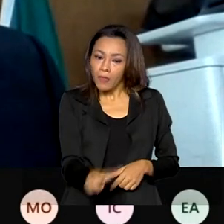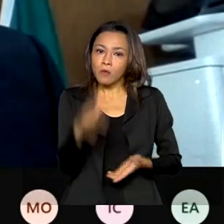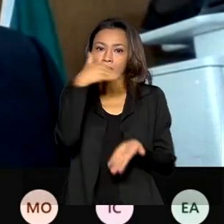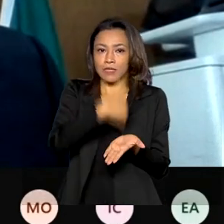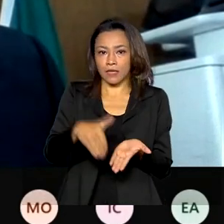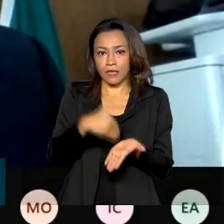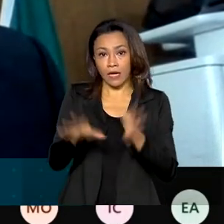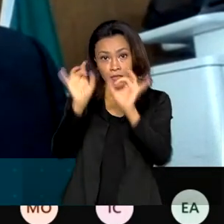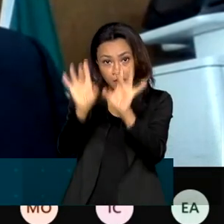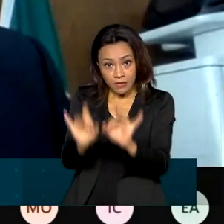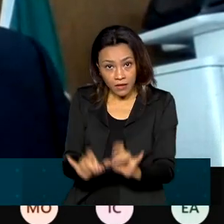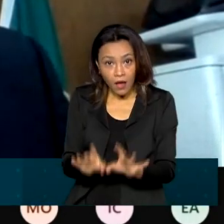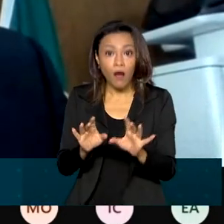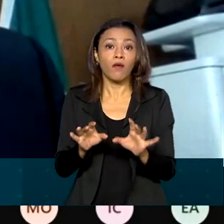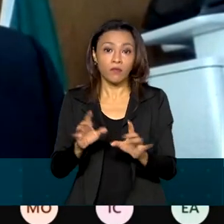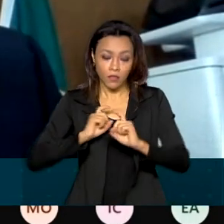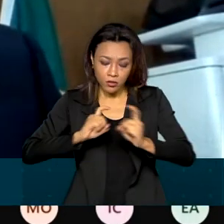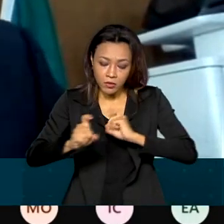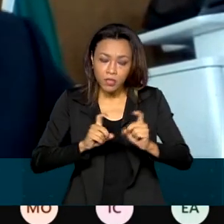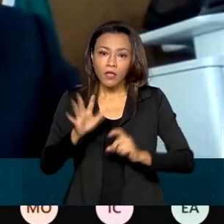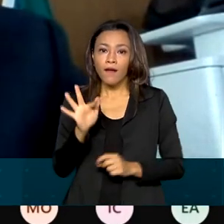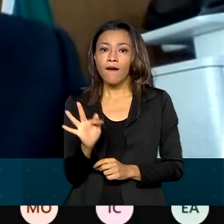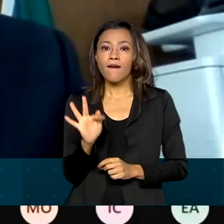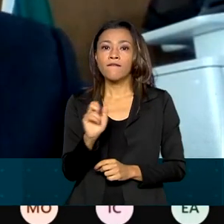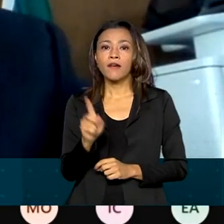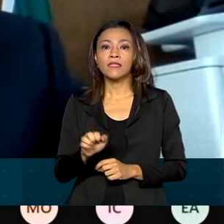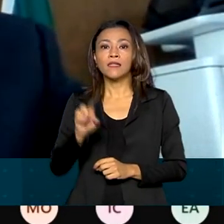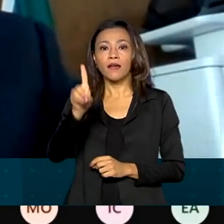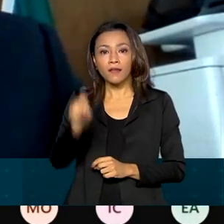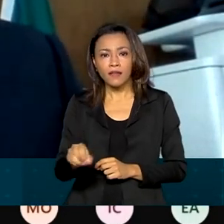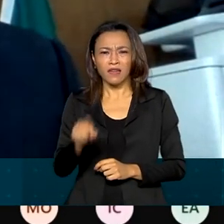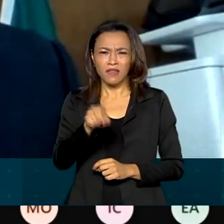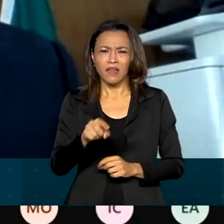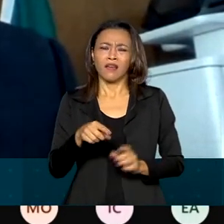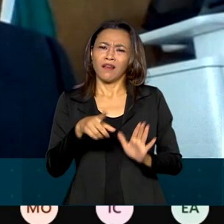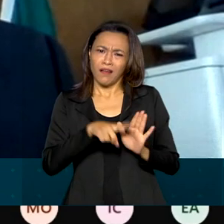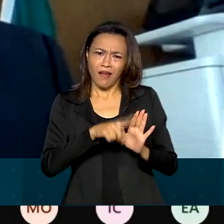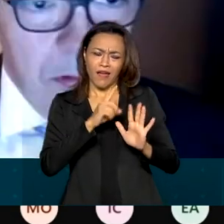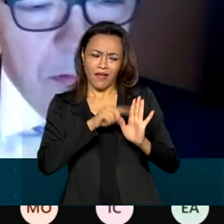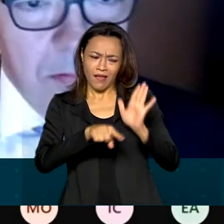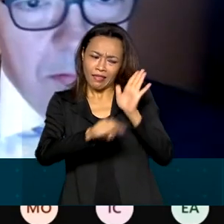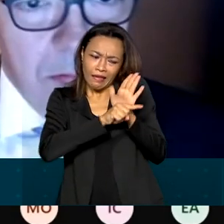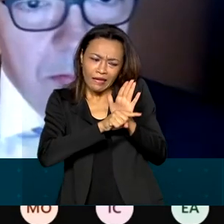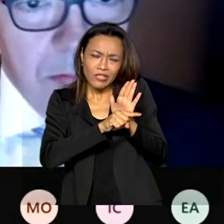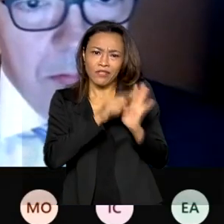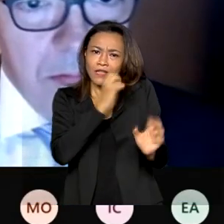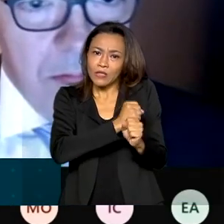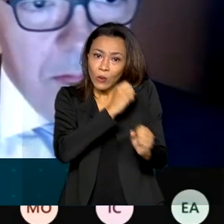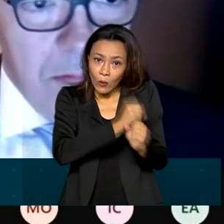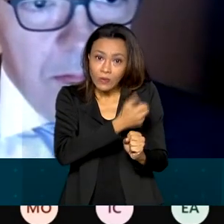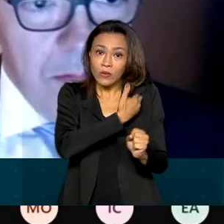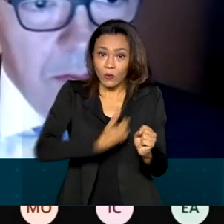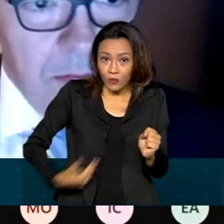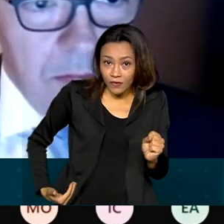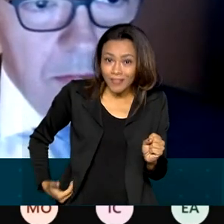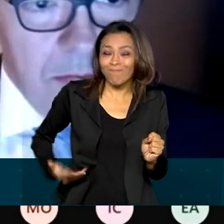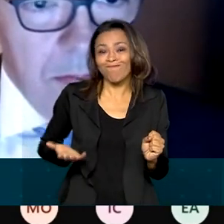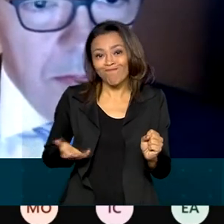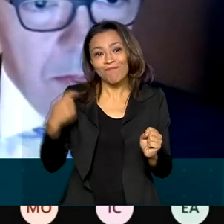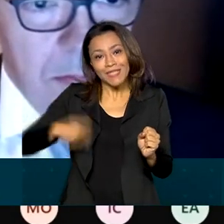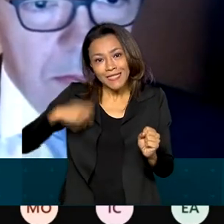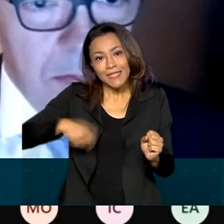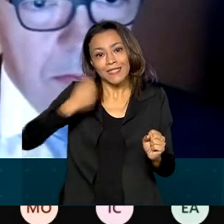especial de Fazenda, a previsão de um resultado negativo das contas públicas justifica a necessidade de